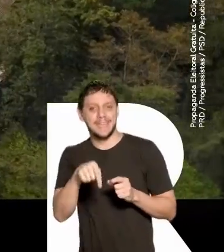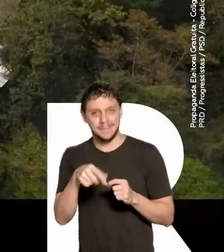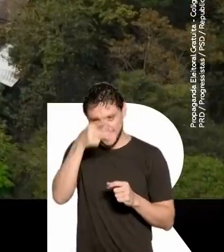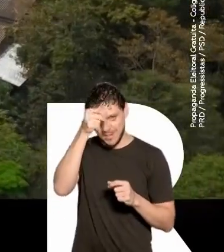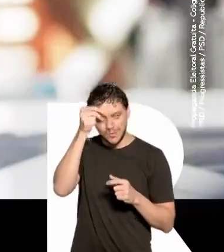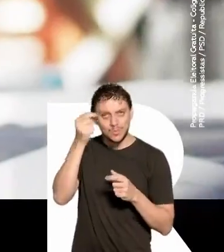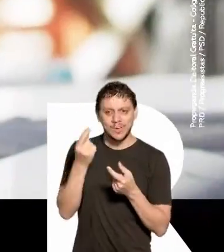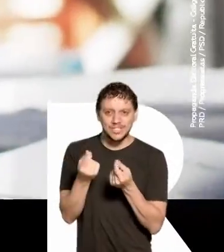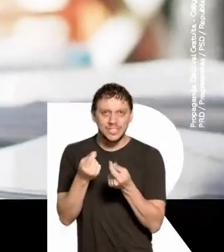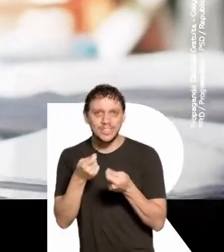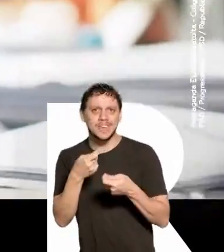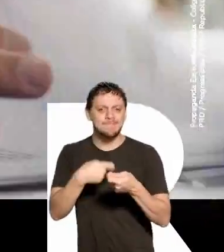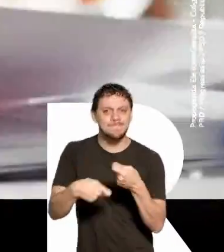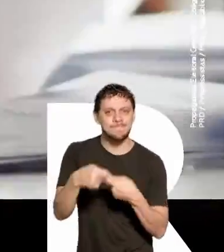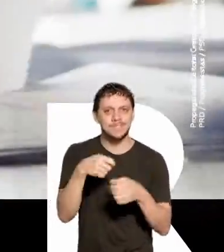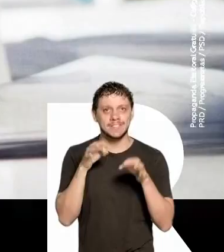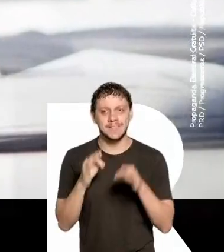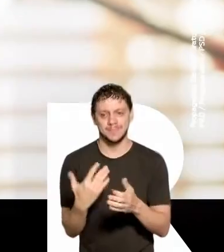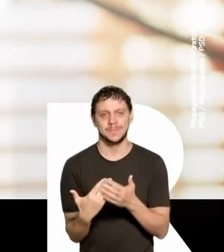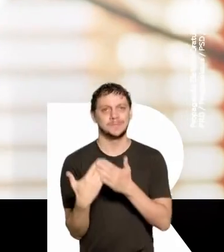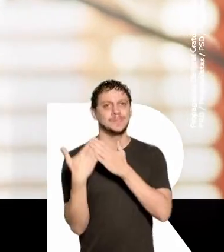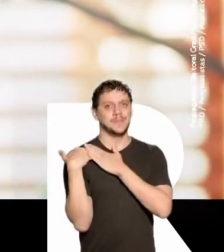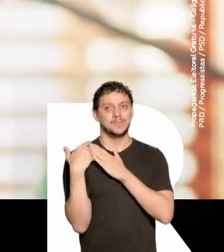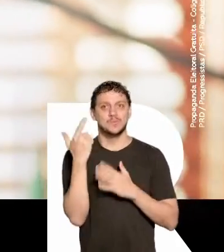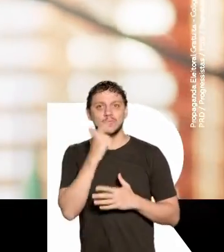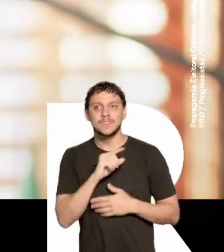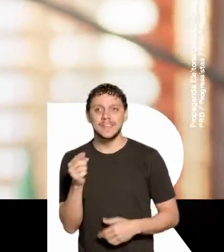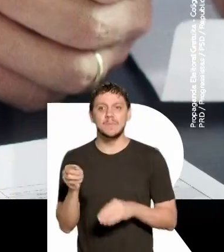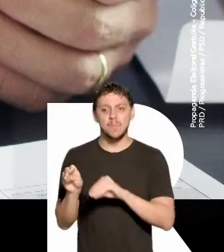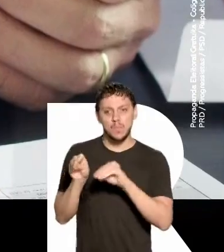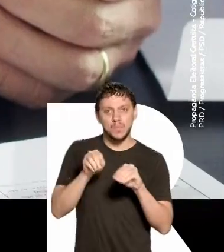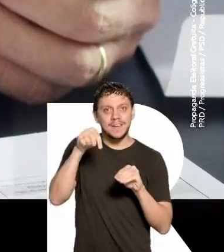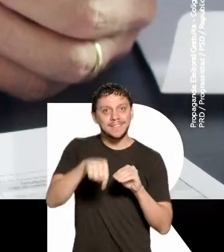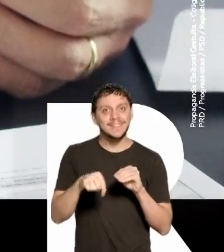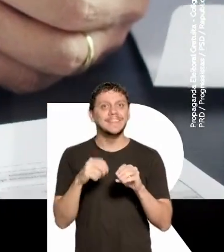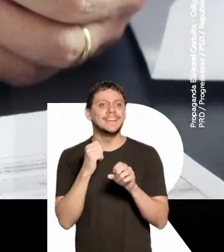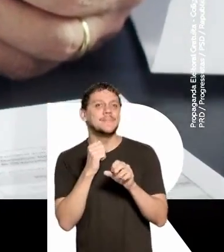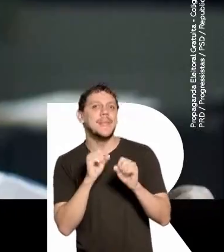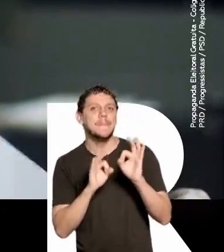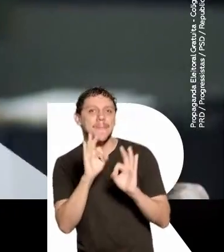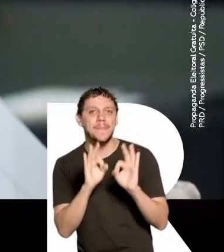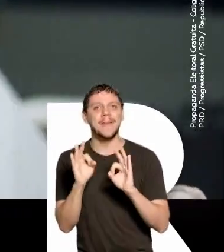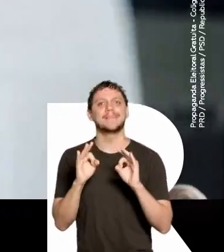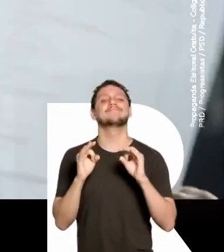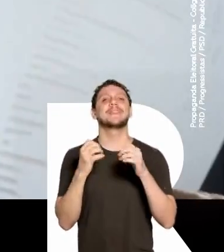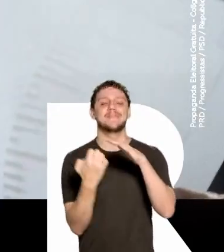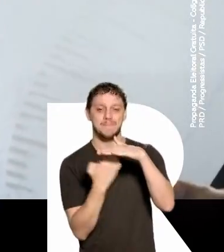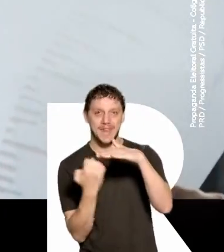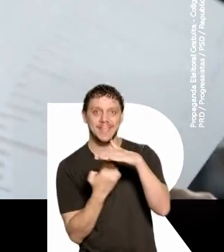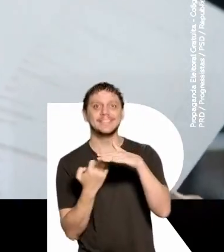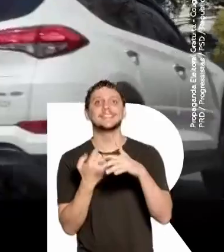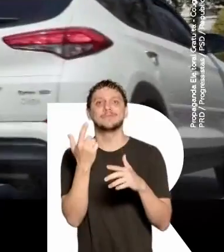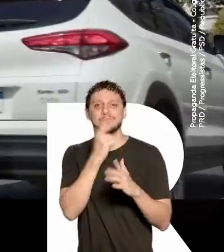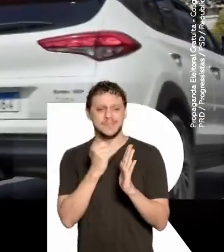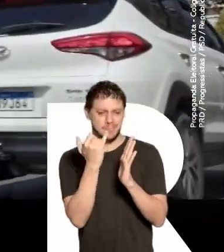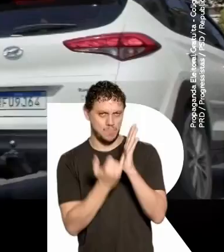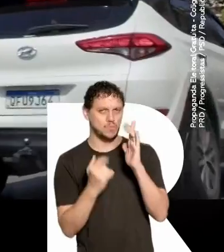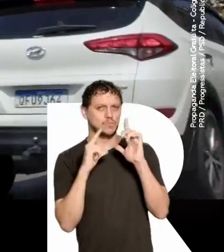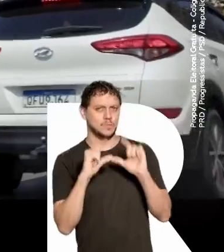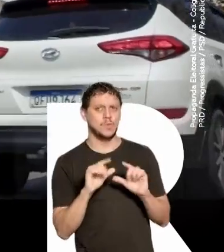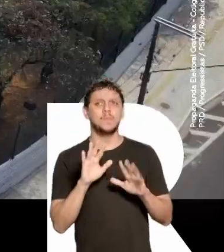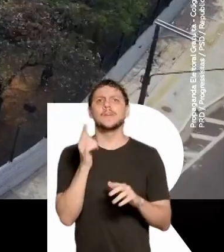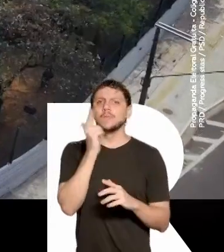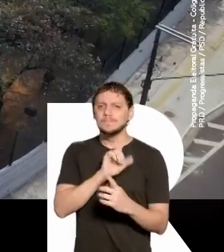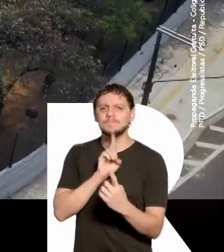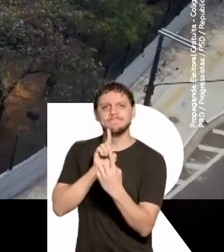financeira, a responsabilidade fiscal, trazer empresas, aumentar a arrecadação, mesmo que eu tenha diminuído impostos, para que a gente